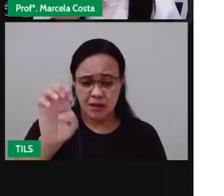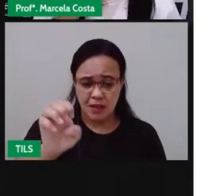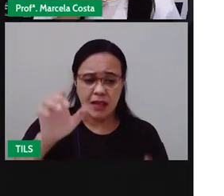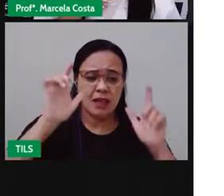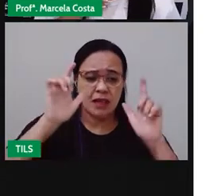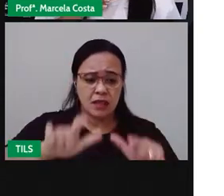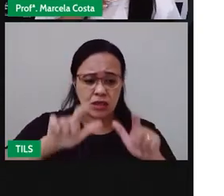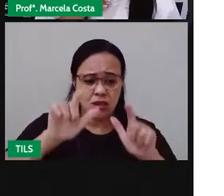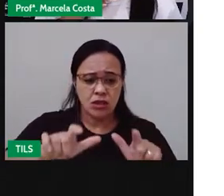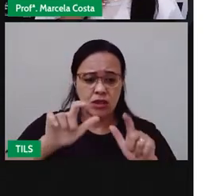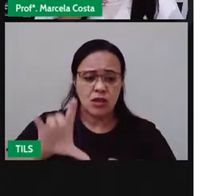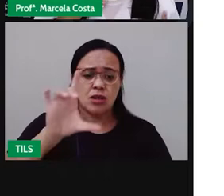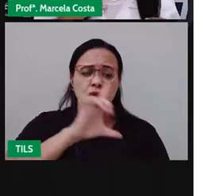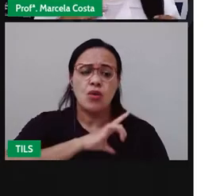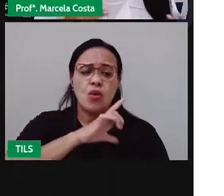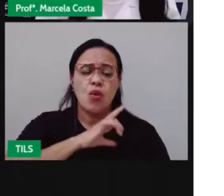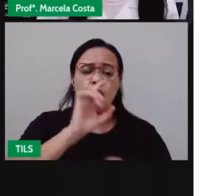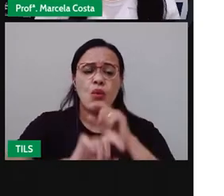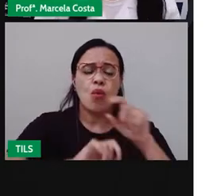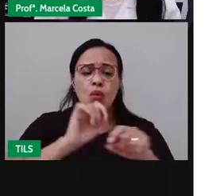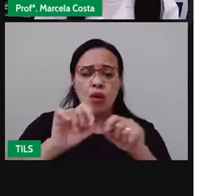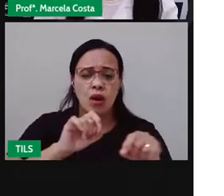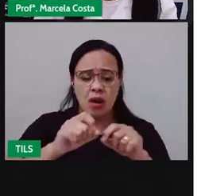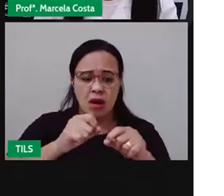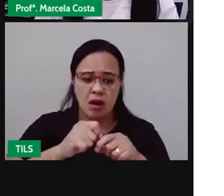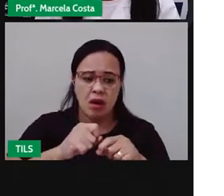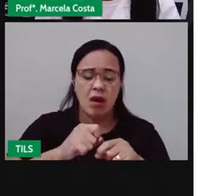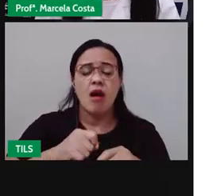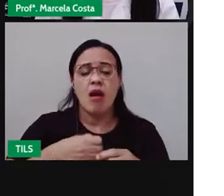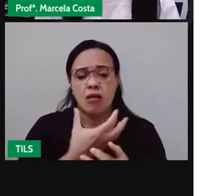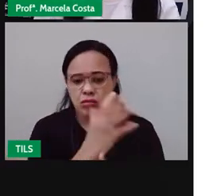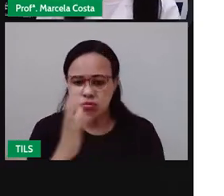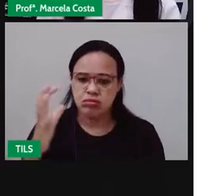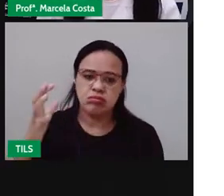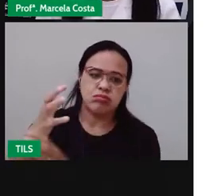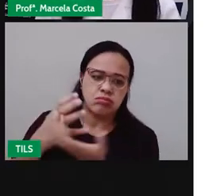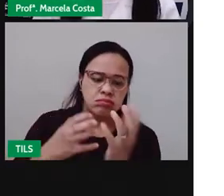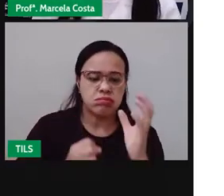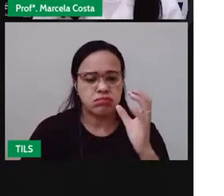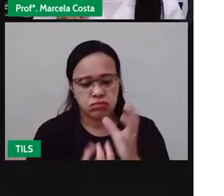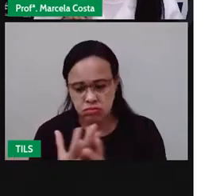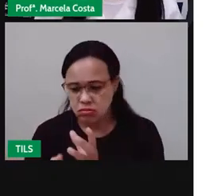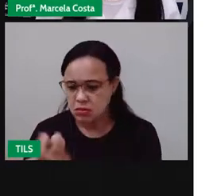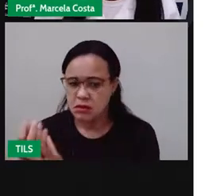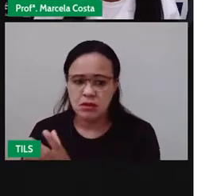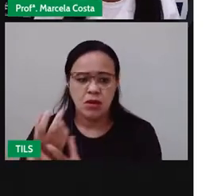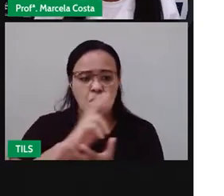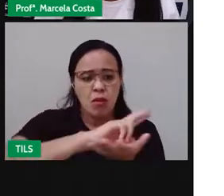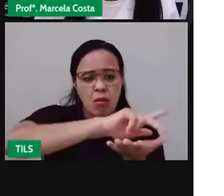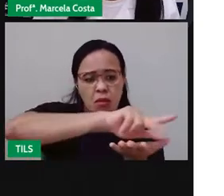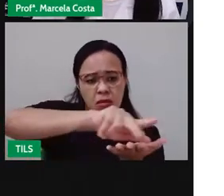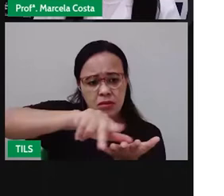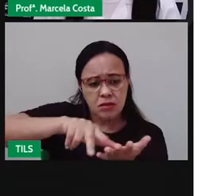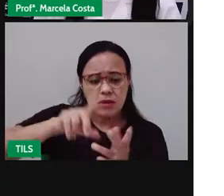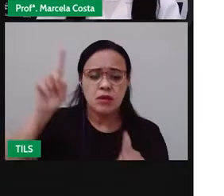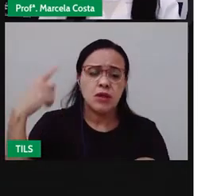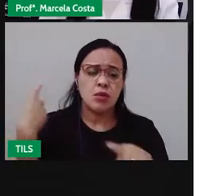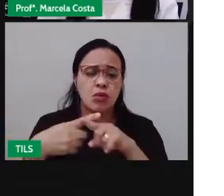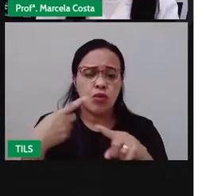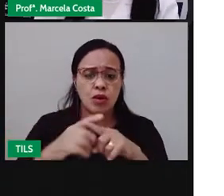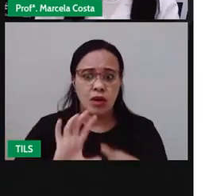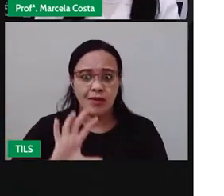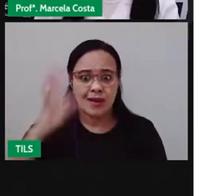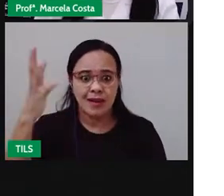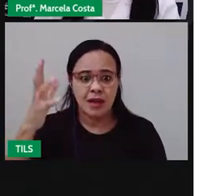vegetação muito diversificada. Porque o clima da região nordeste,